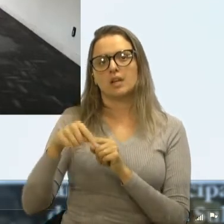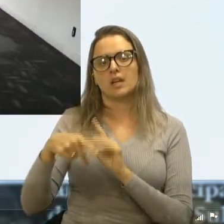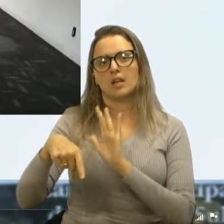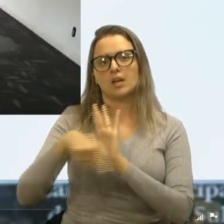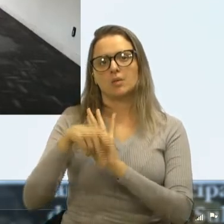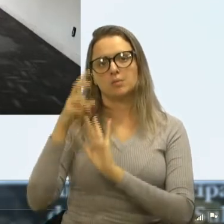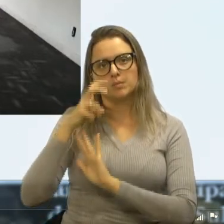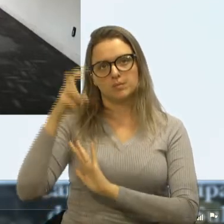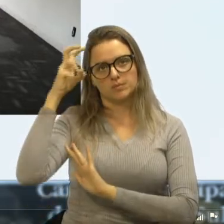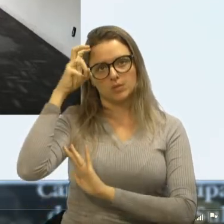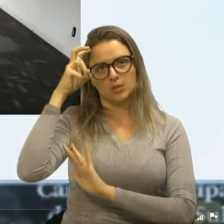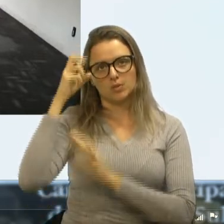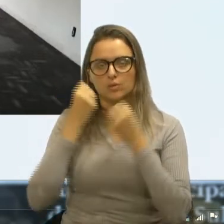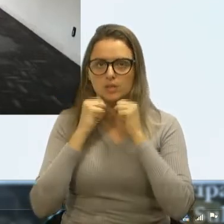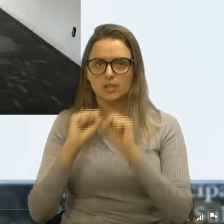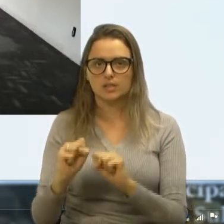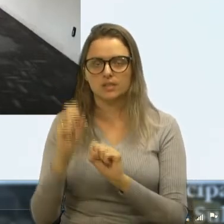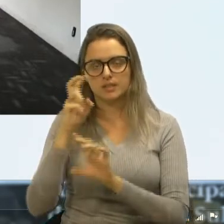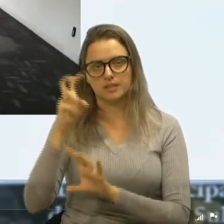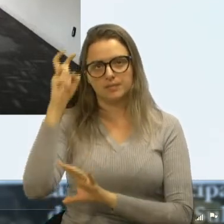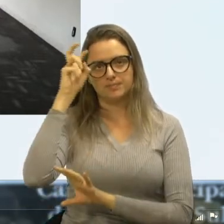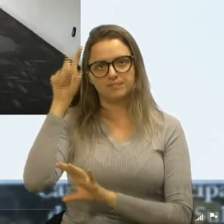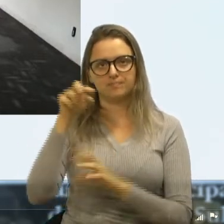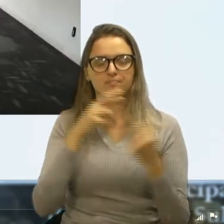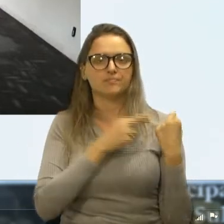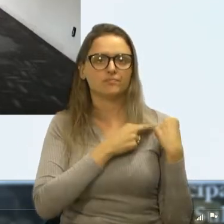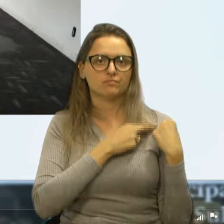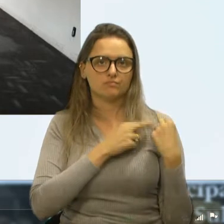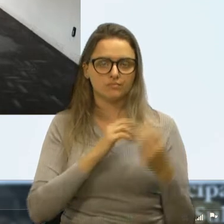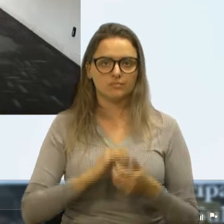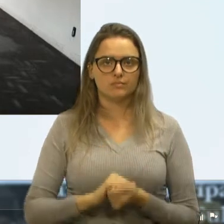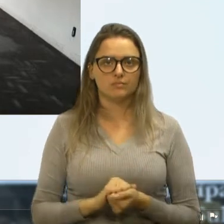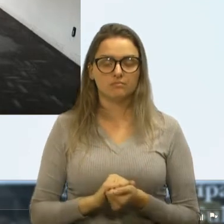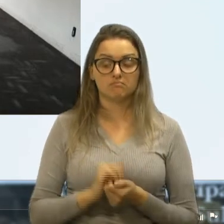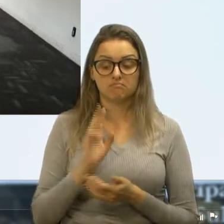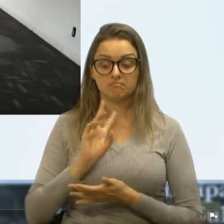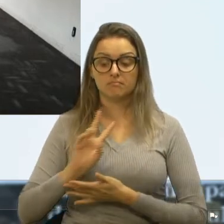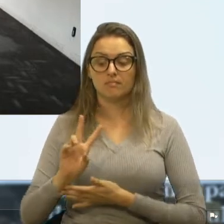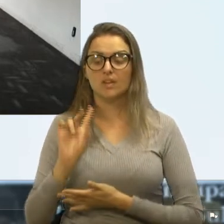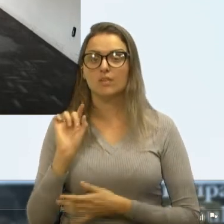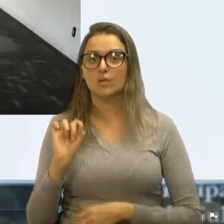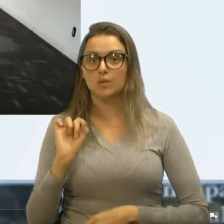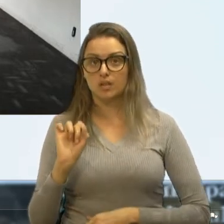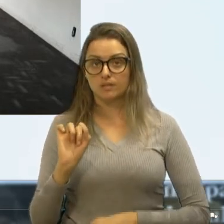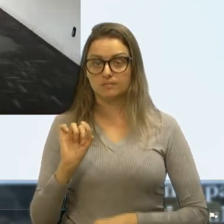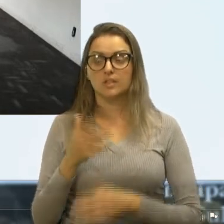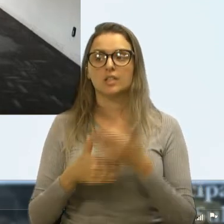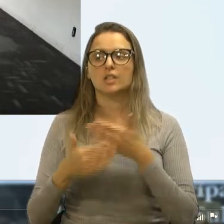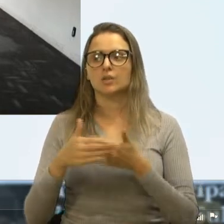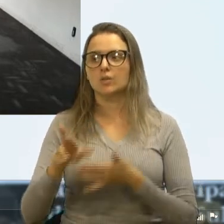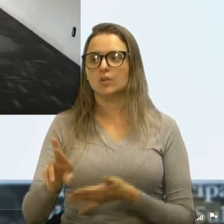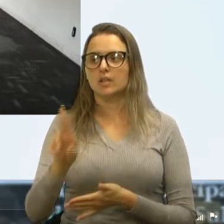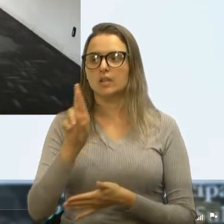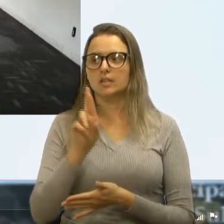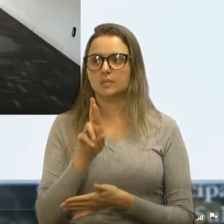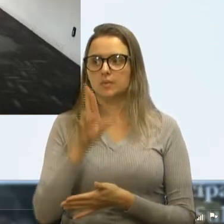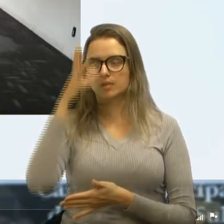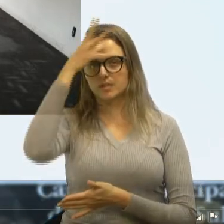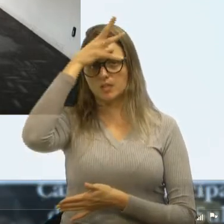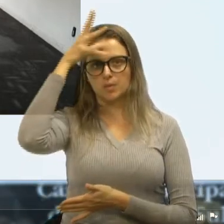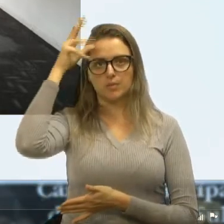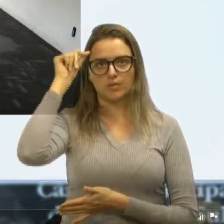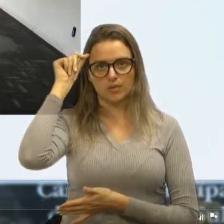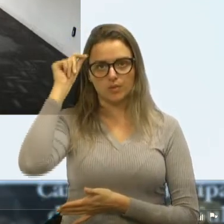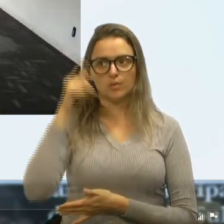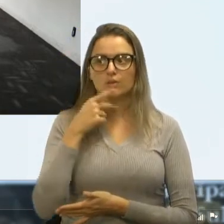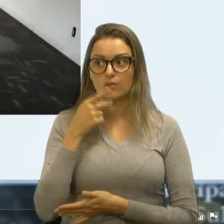cultura da Secretaria de Cultura. Então, vejam, homens, colegas, as respostas que vêm de lá para cá voltando